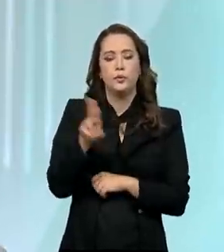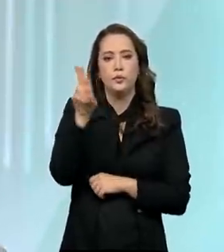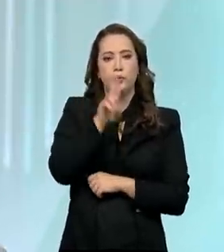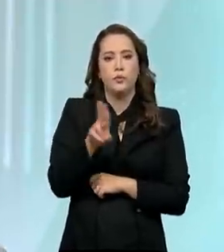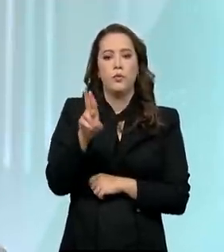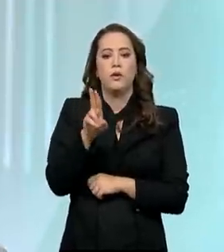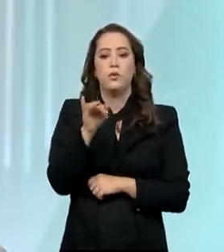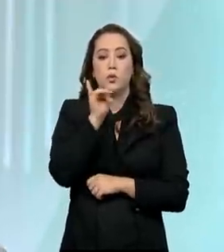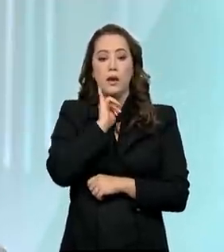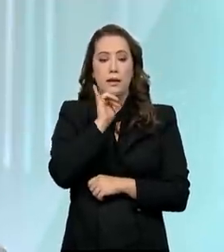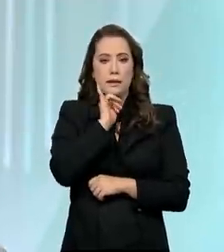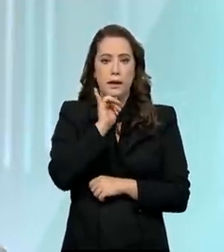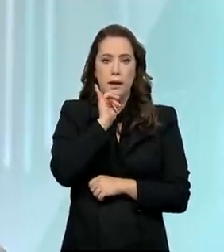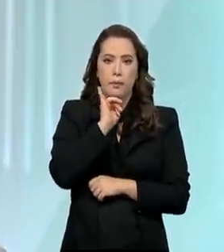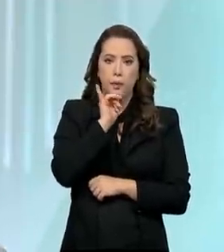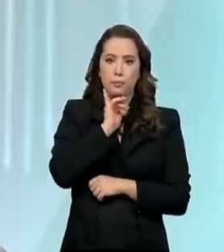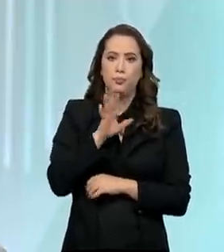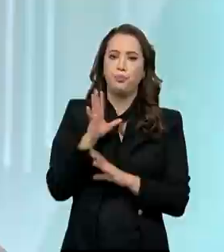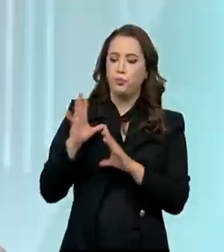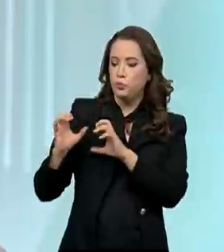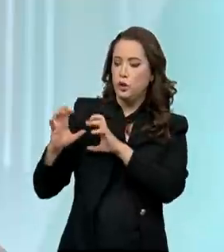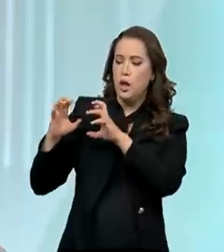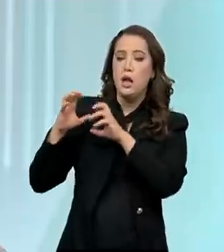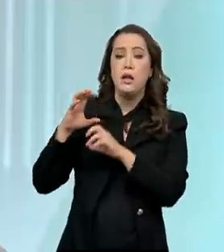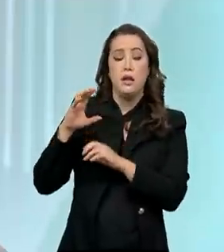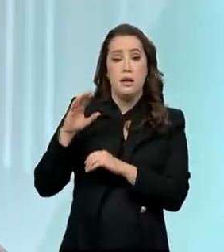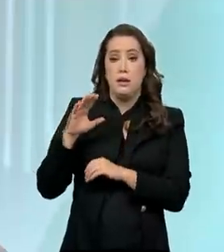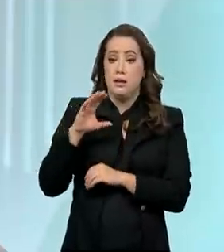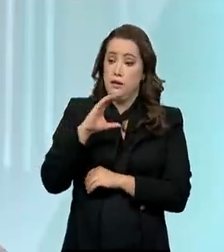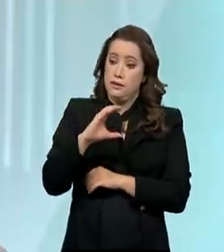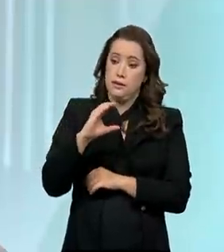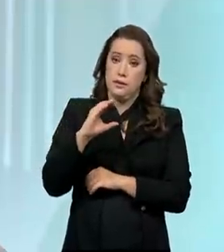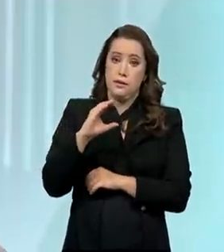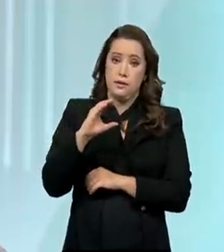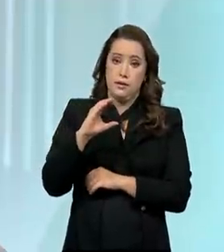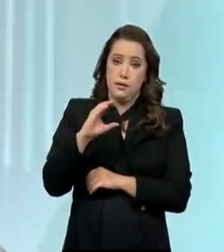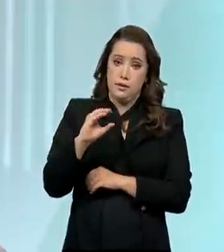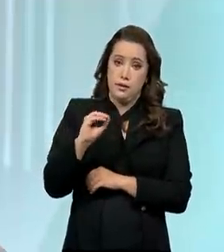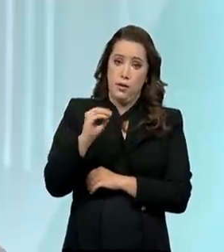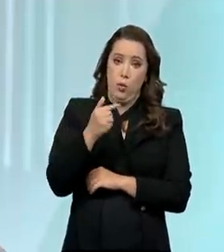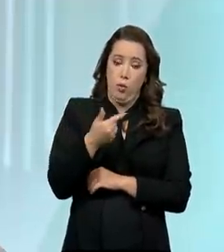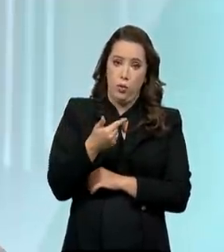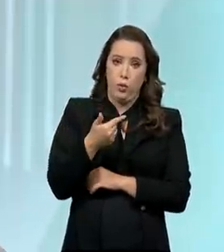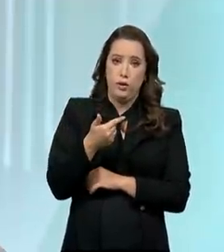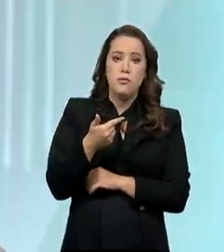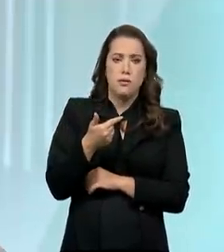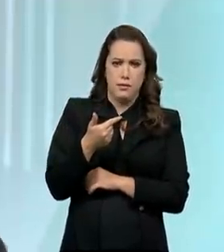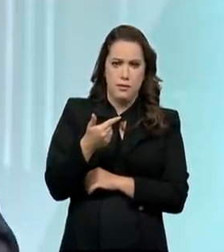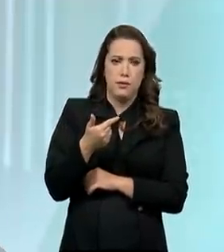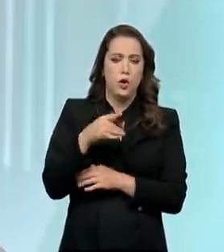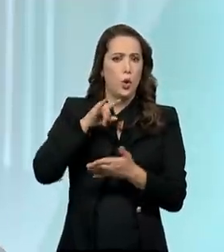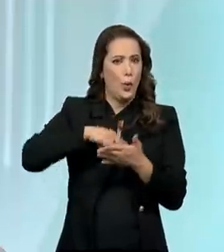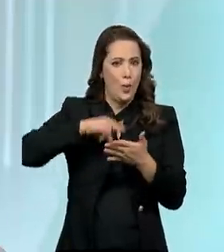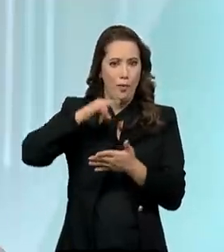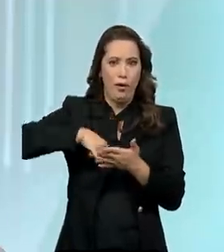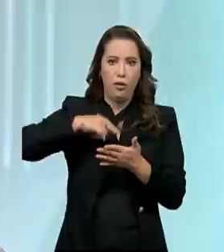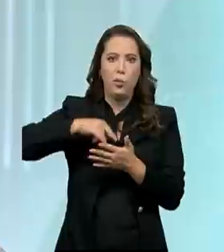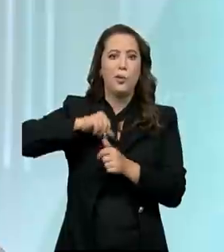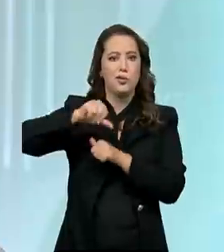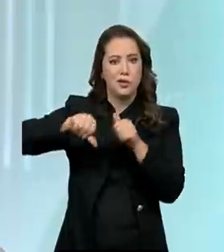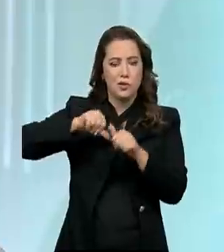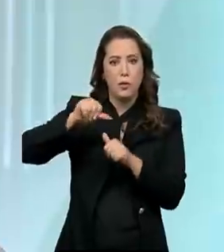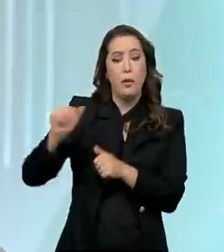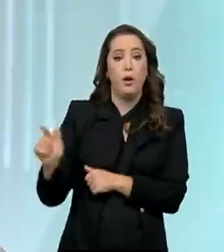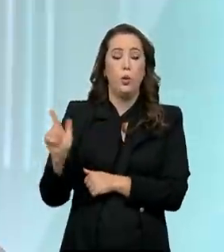da emissão de crédito de carbonos daquelas florestas. A gente tem, por exemplo, no BNDES hoje, uma agenda de concessão de parques